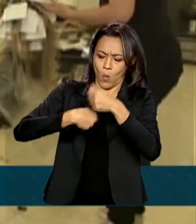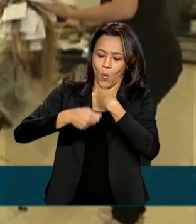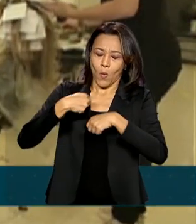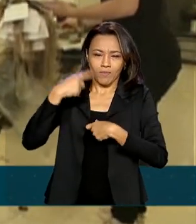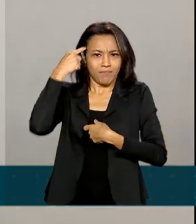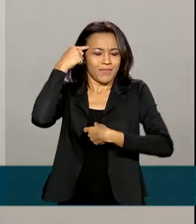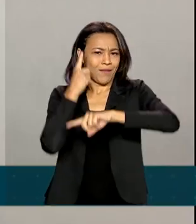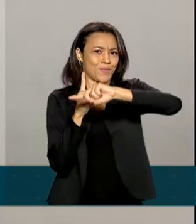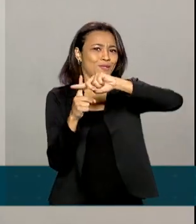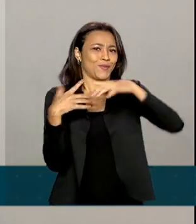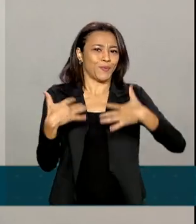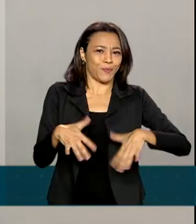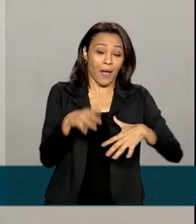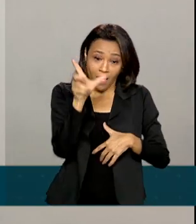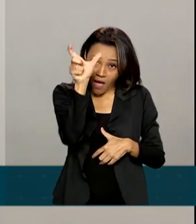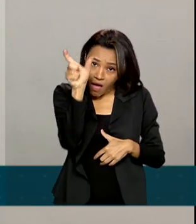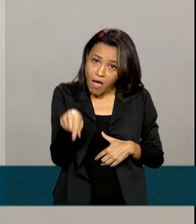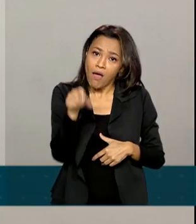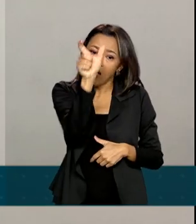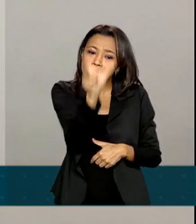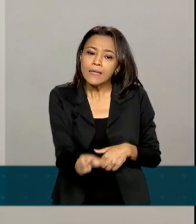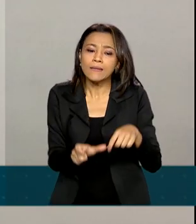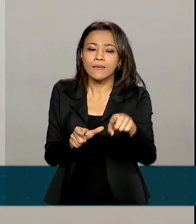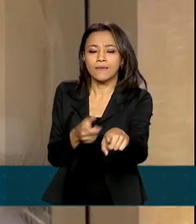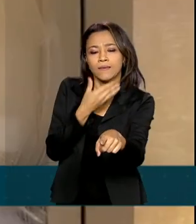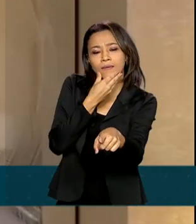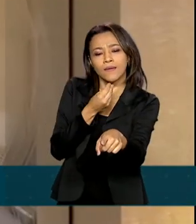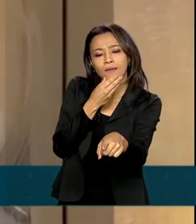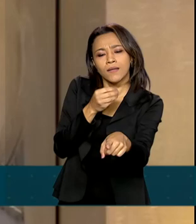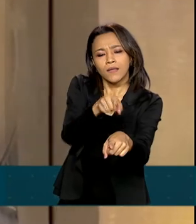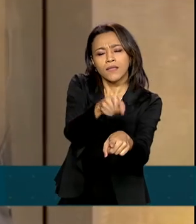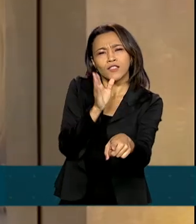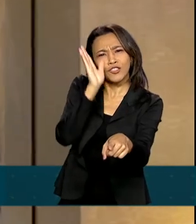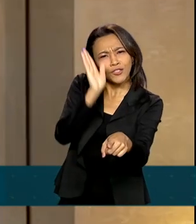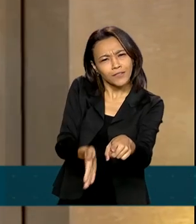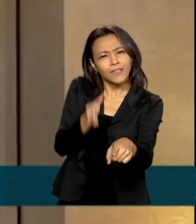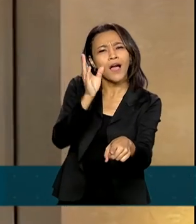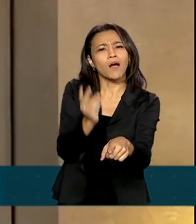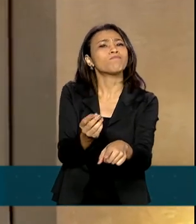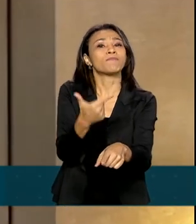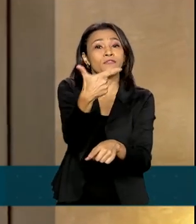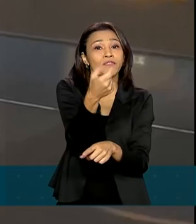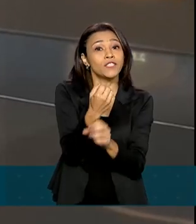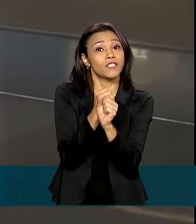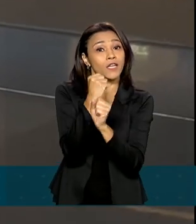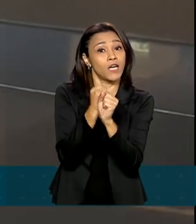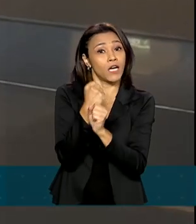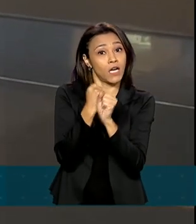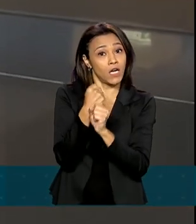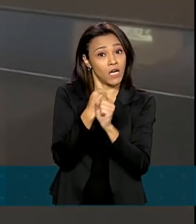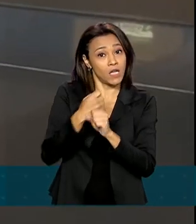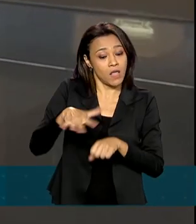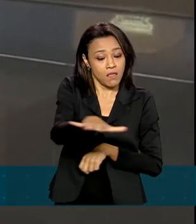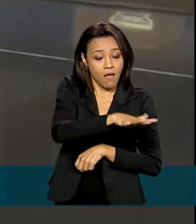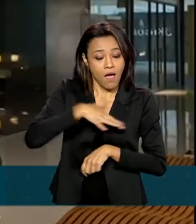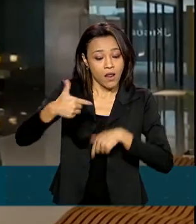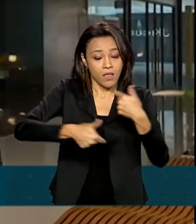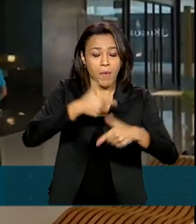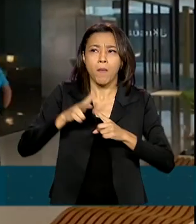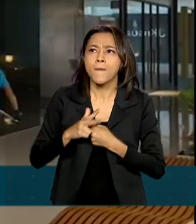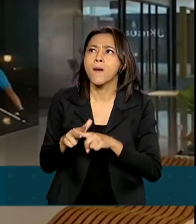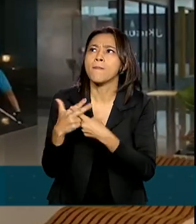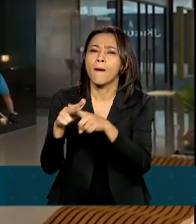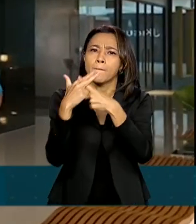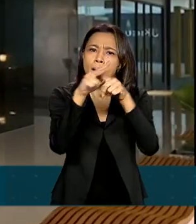otimistas. É o caso deste micro empresário que já está no mercado há 20 anos, no ramo de manutenção